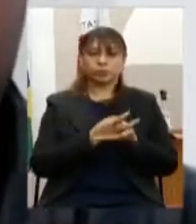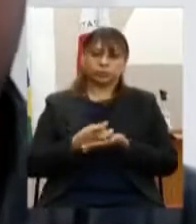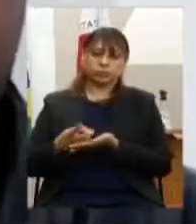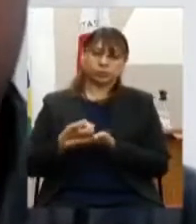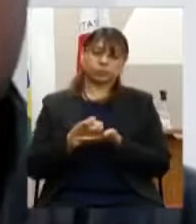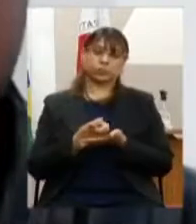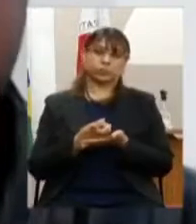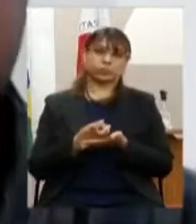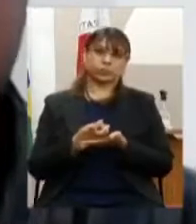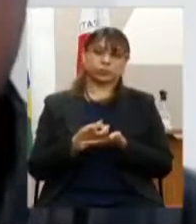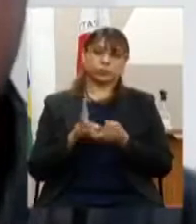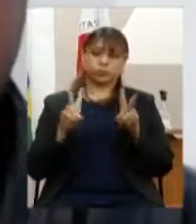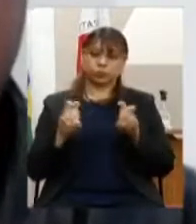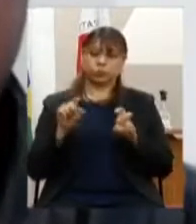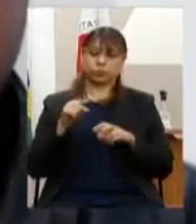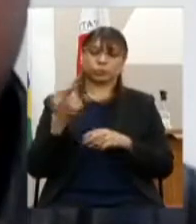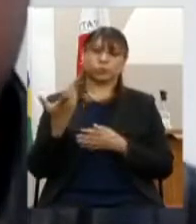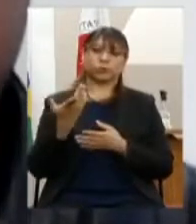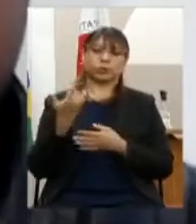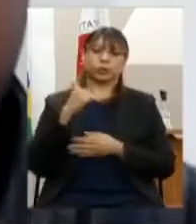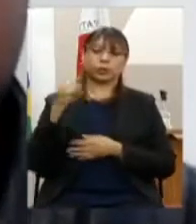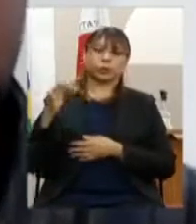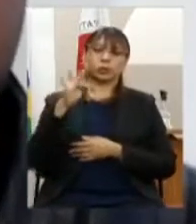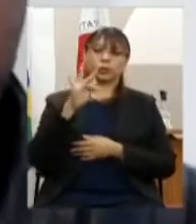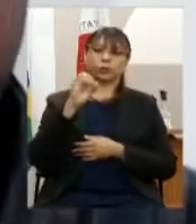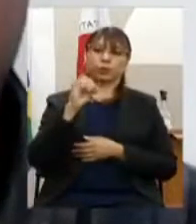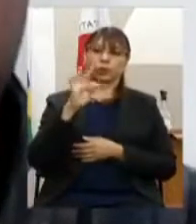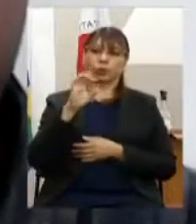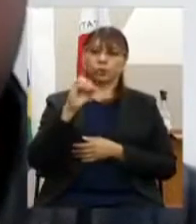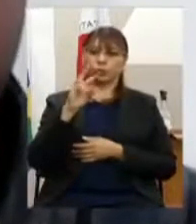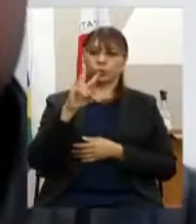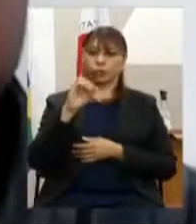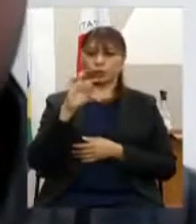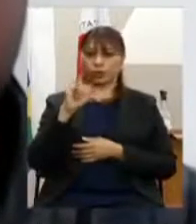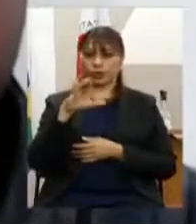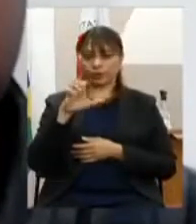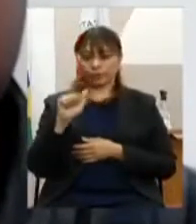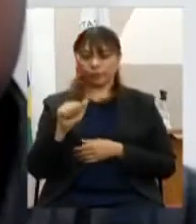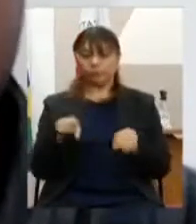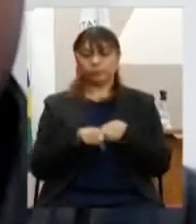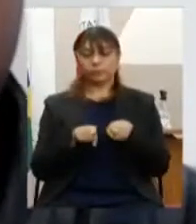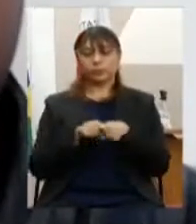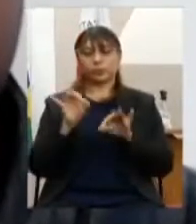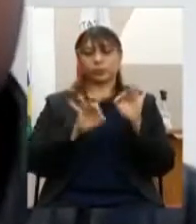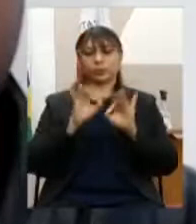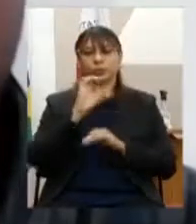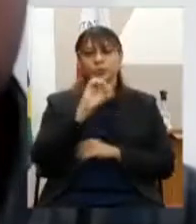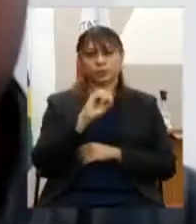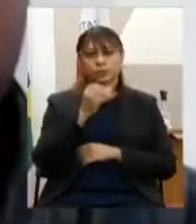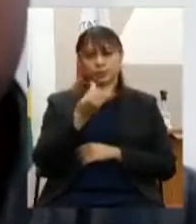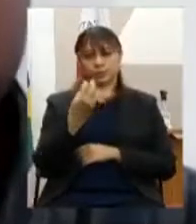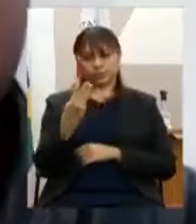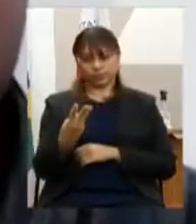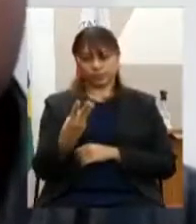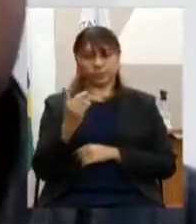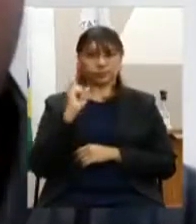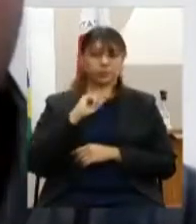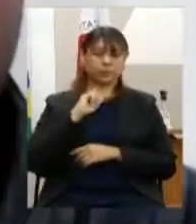fotovoltaica. Incluir ação nova no programa 063, Minas Mais Gerais,